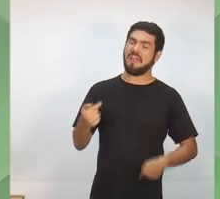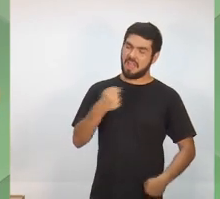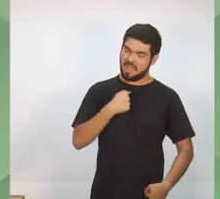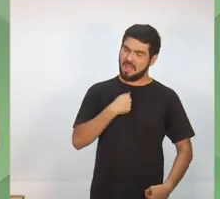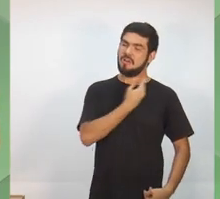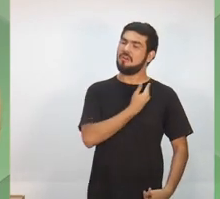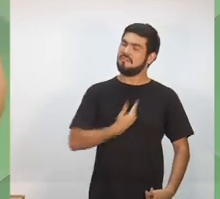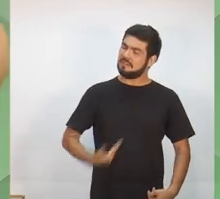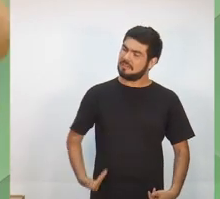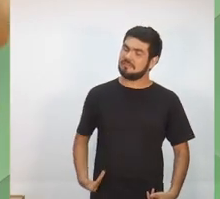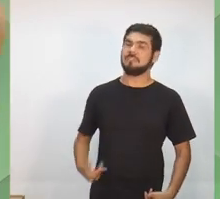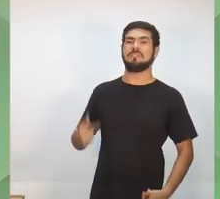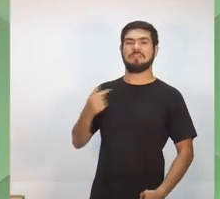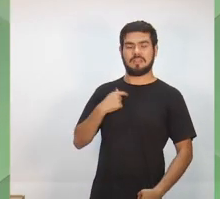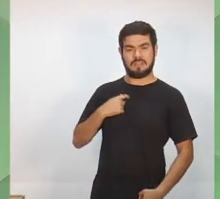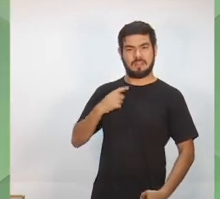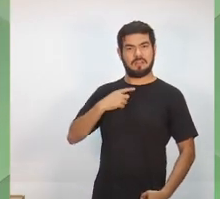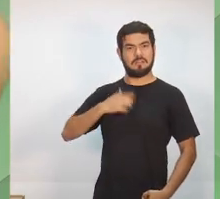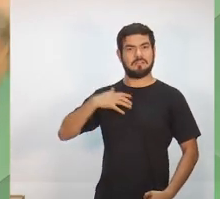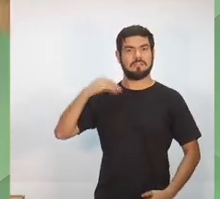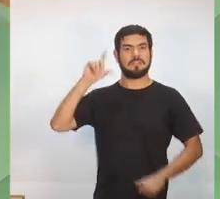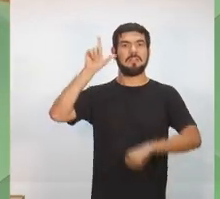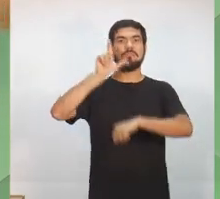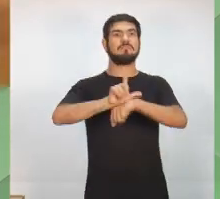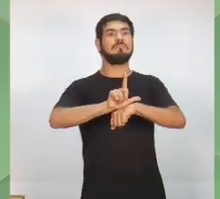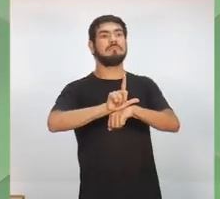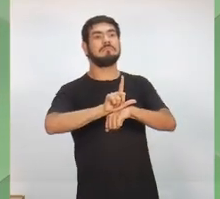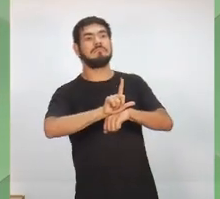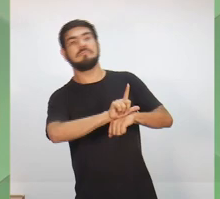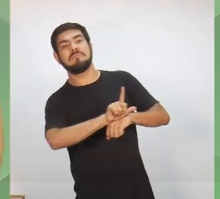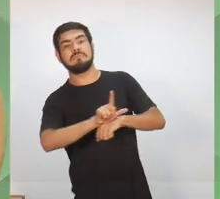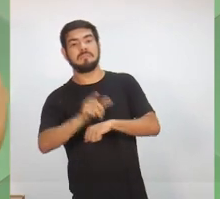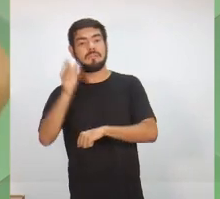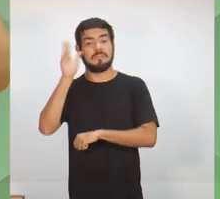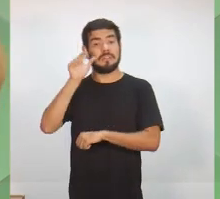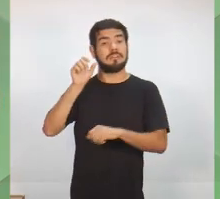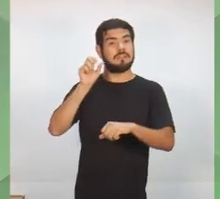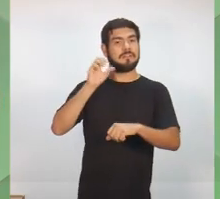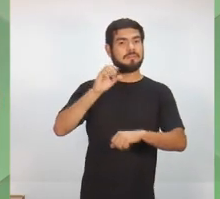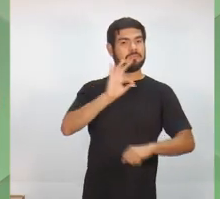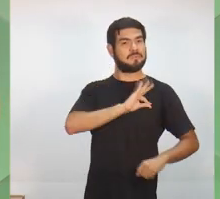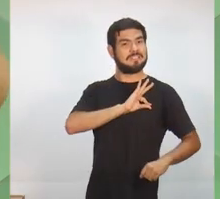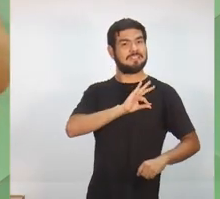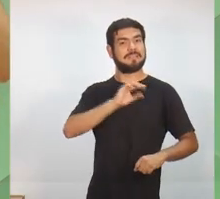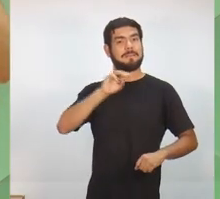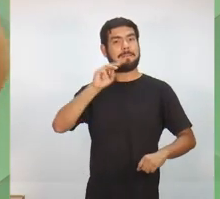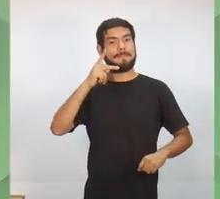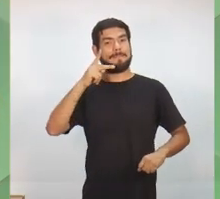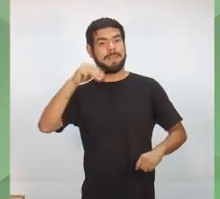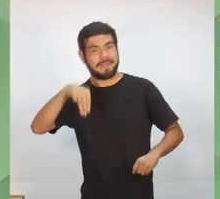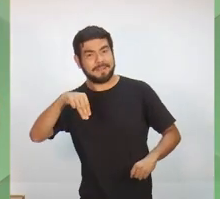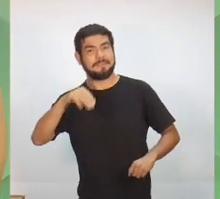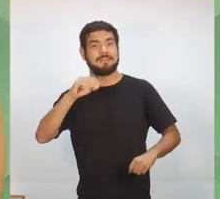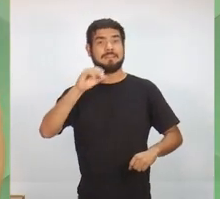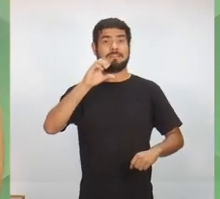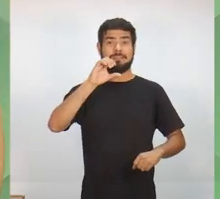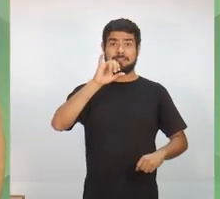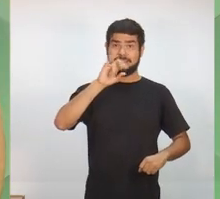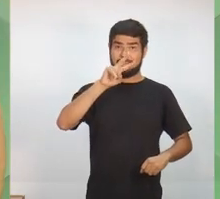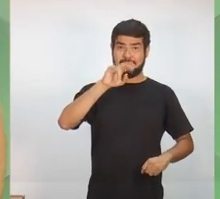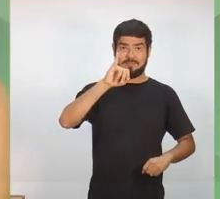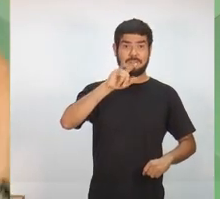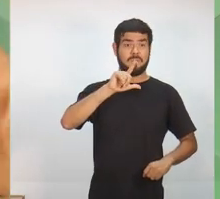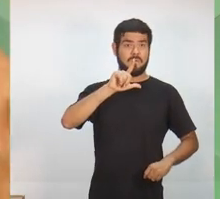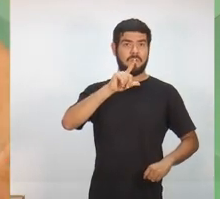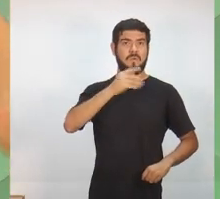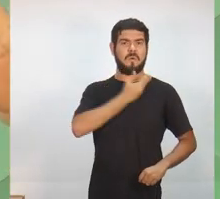governador do Estado do Amazonas, vou estar à frente da Polícia Civil, à frente da Polícia Militar. O governador é o comandante supremo da Polícia